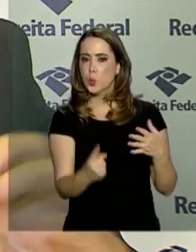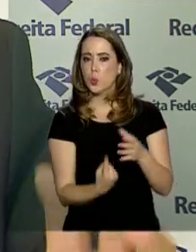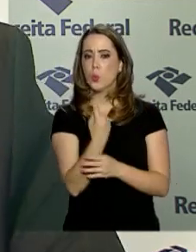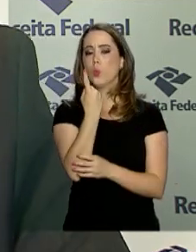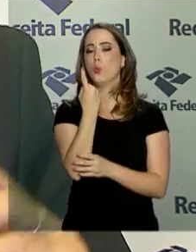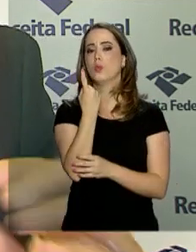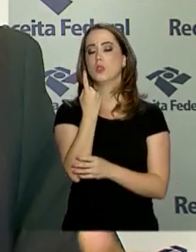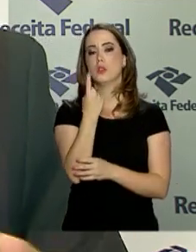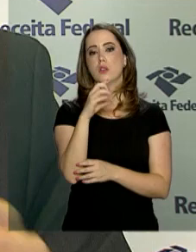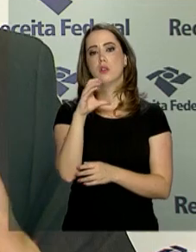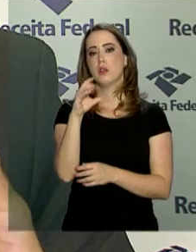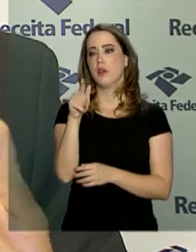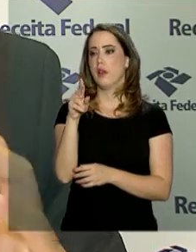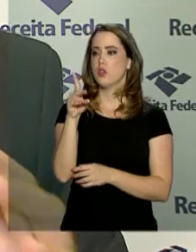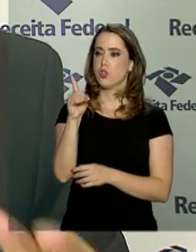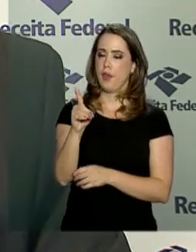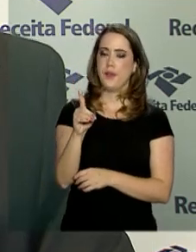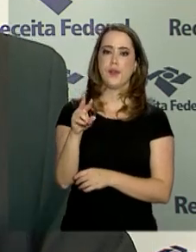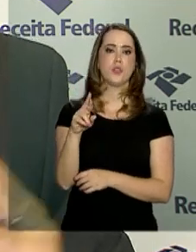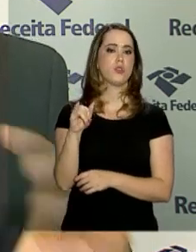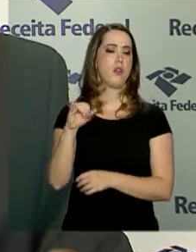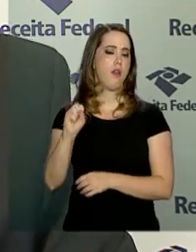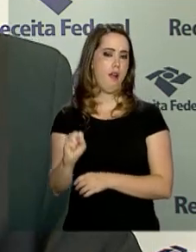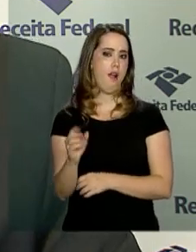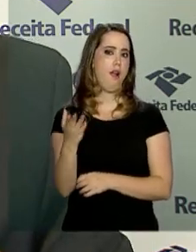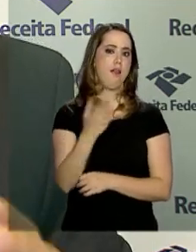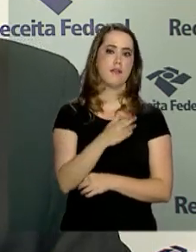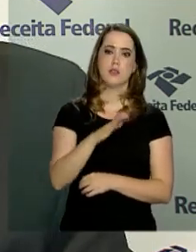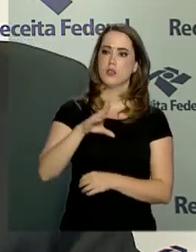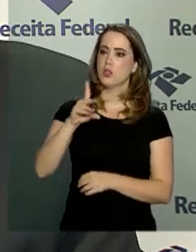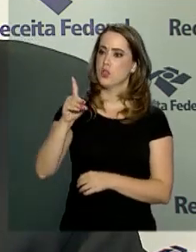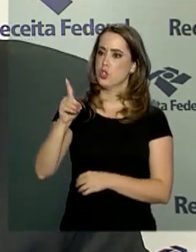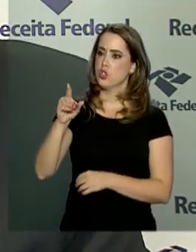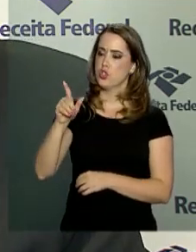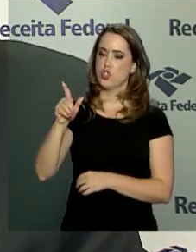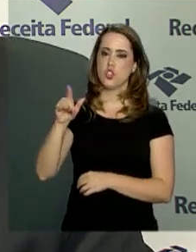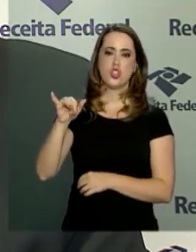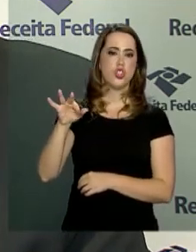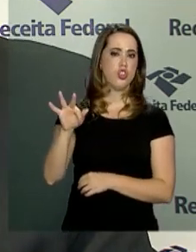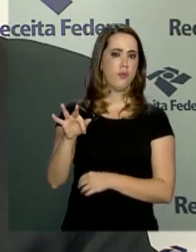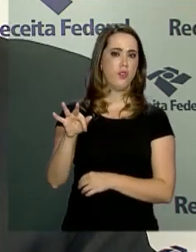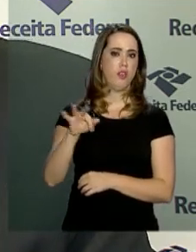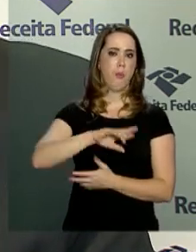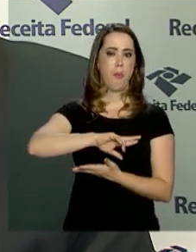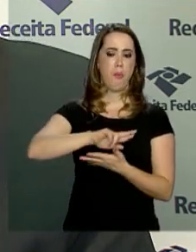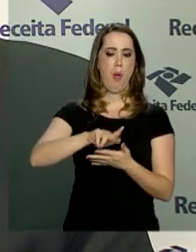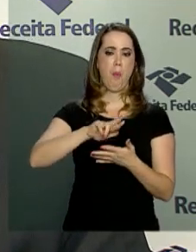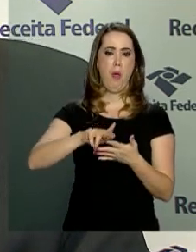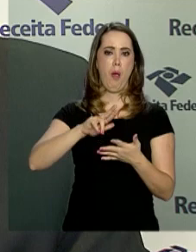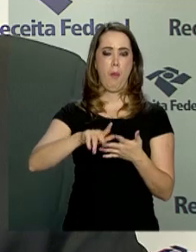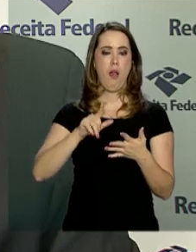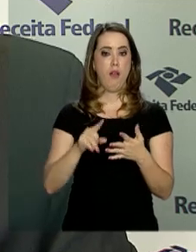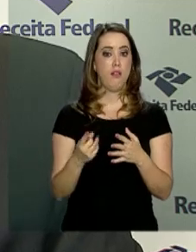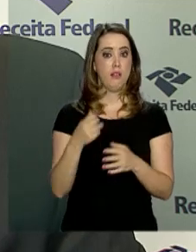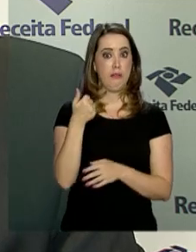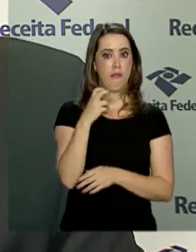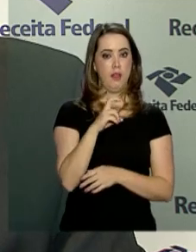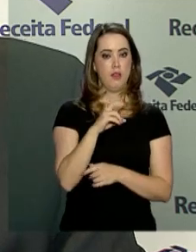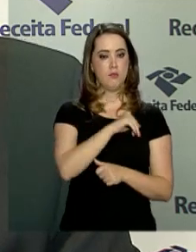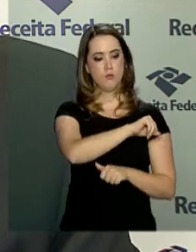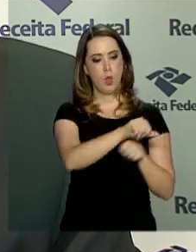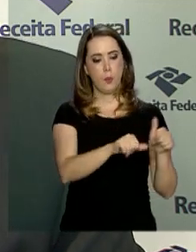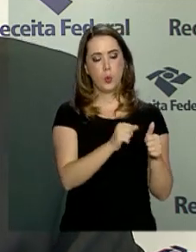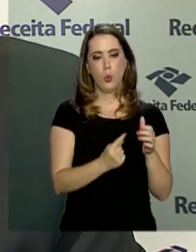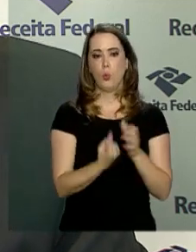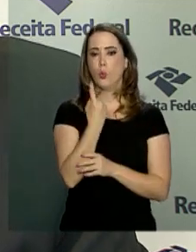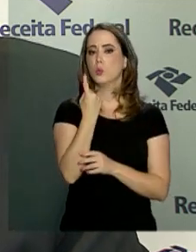CAGED, RAIS, GFIP, DIRF, São uma infinidade de obrigações que hoje ele está obrigado e ele passando a integral ao-Social,